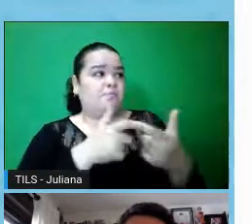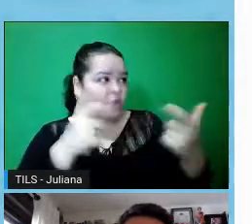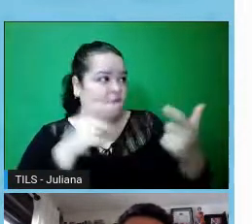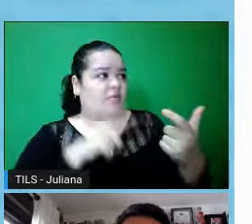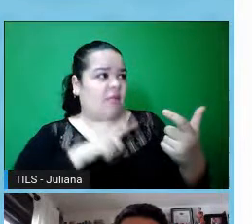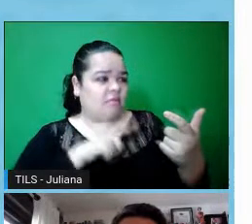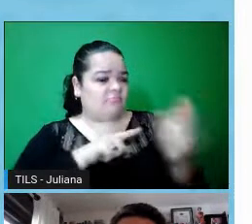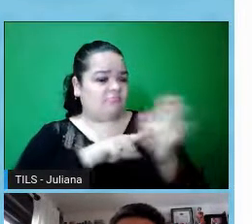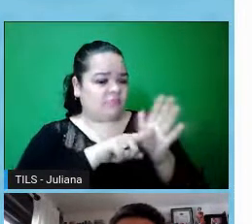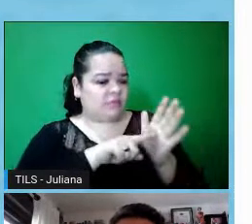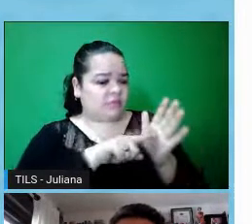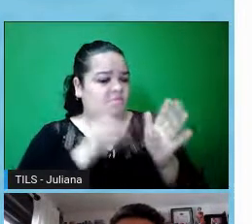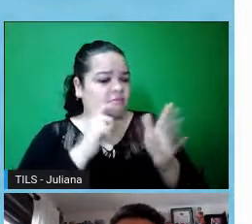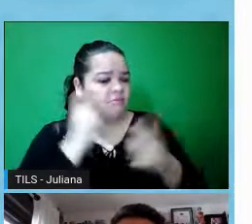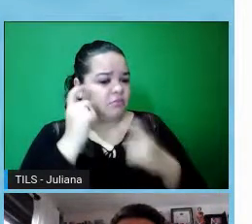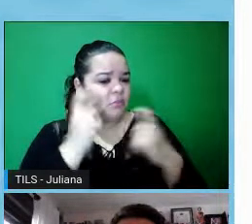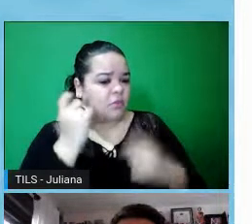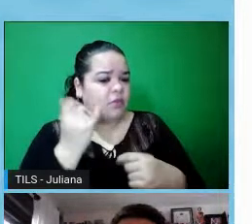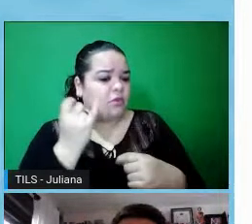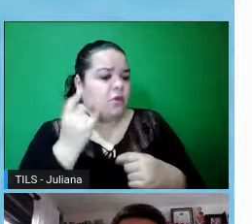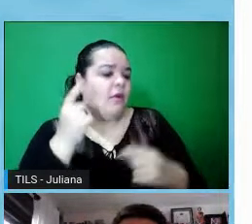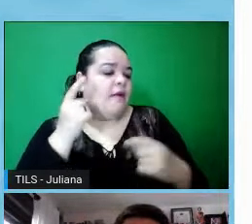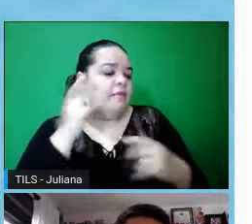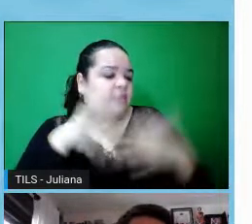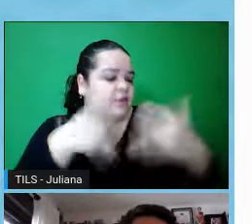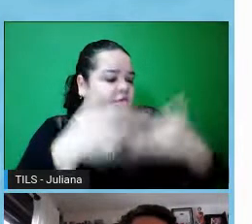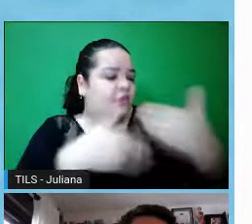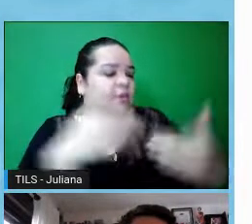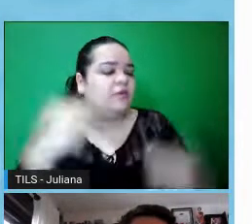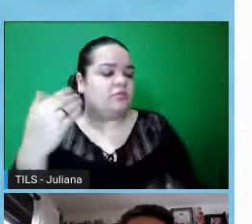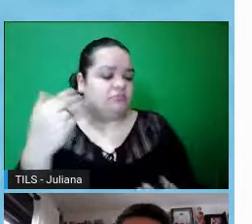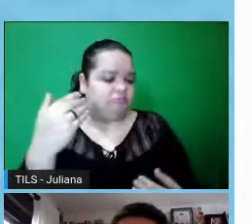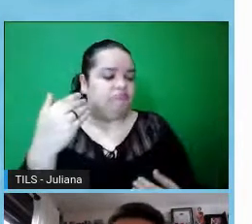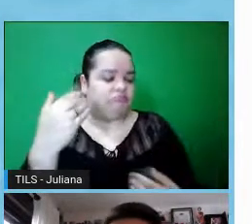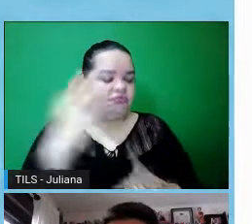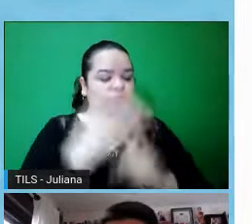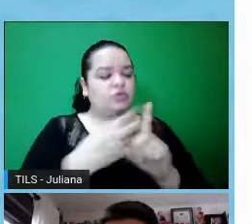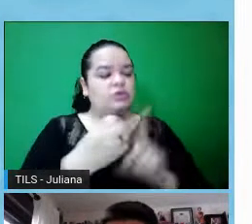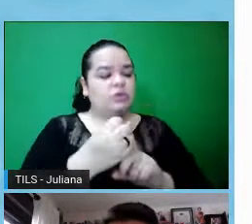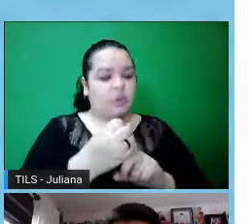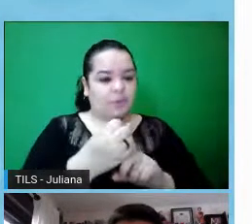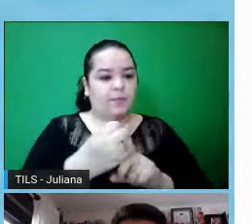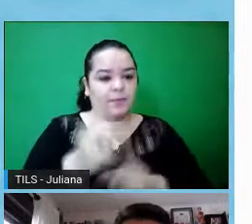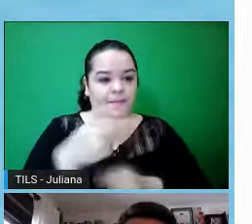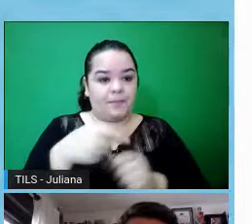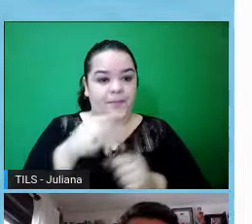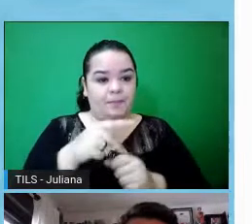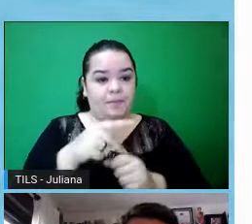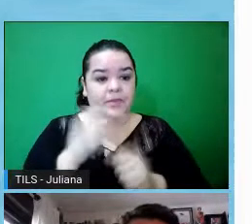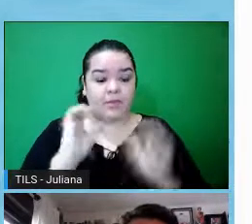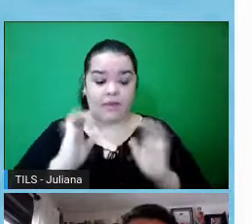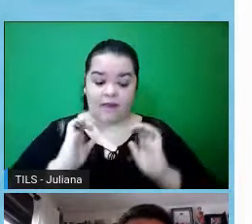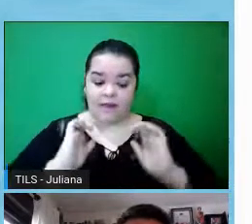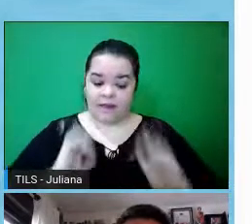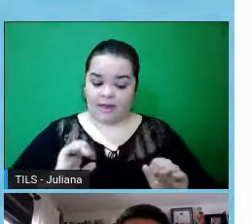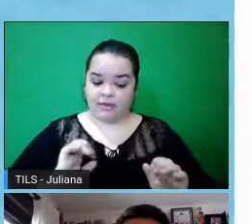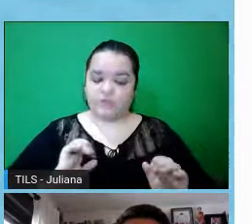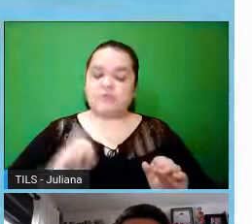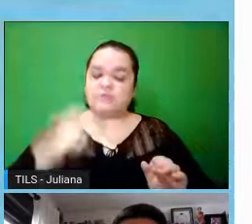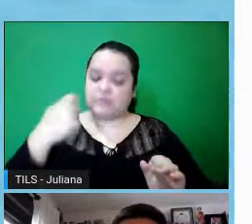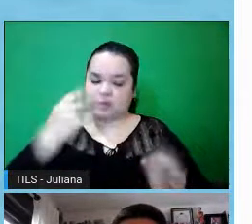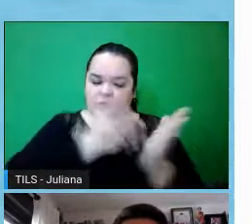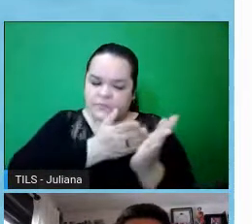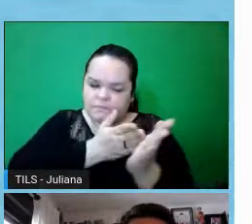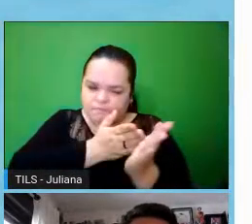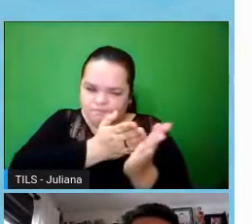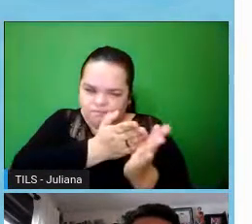e a gente não pode perder esse norte, então, do ponto de vista ético, é importante que a pesquisa tenha